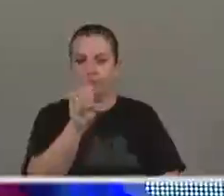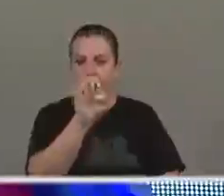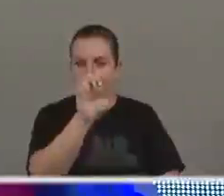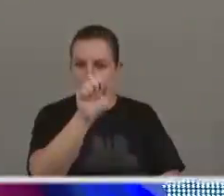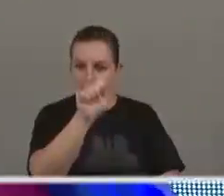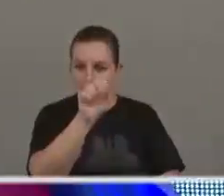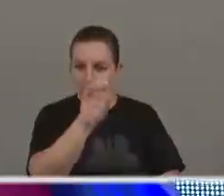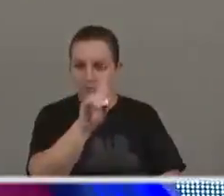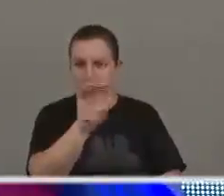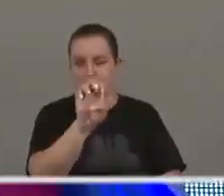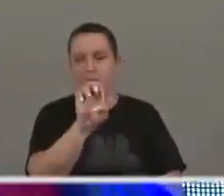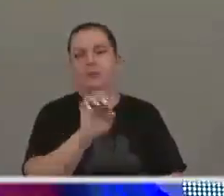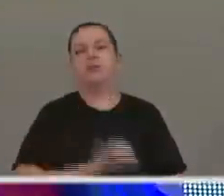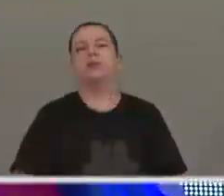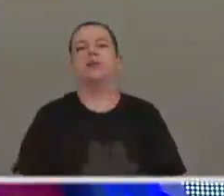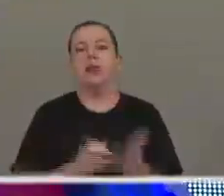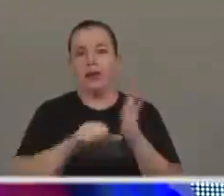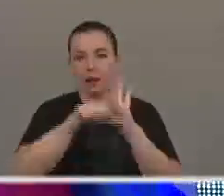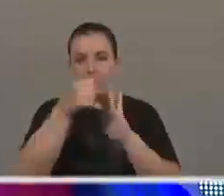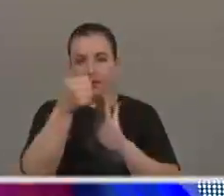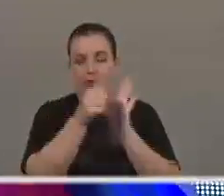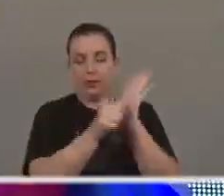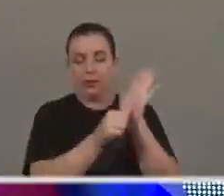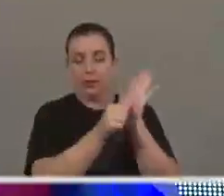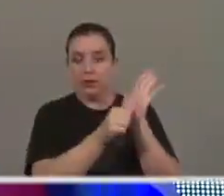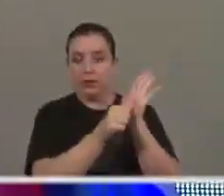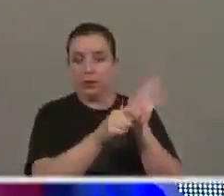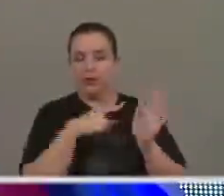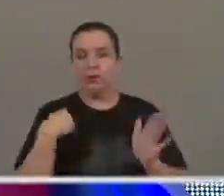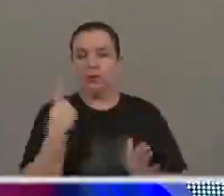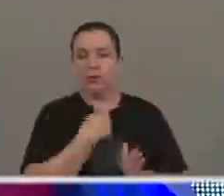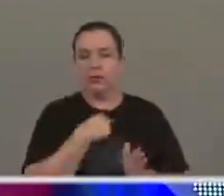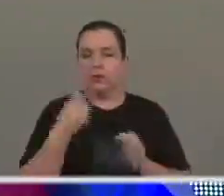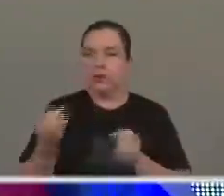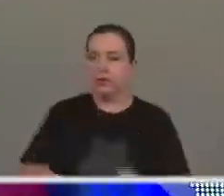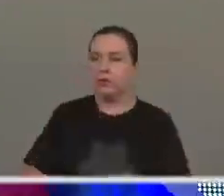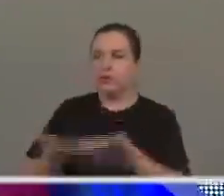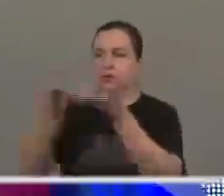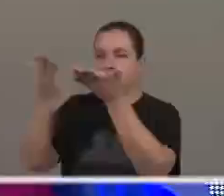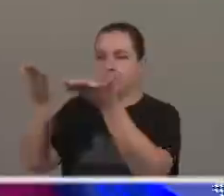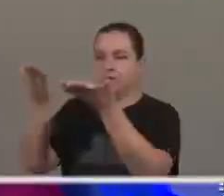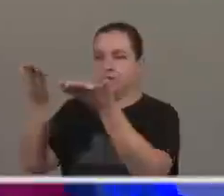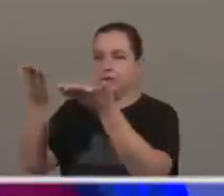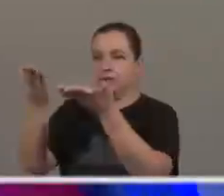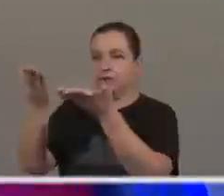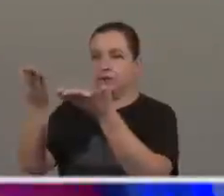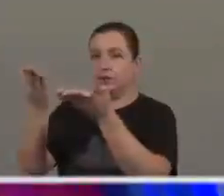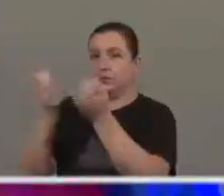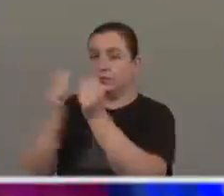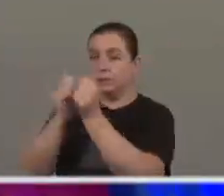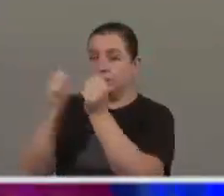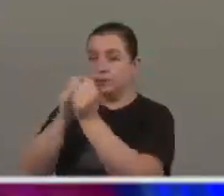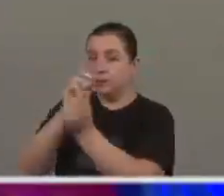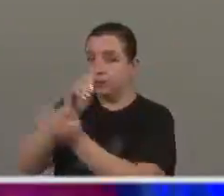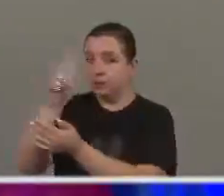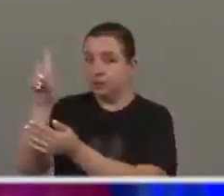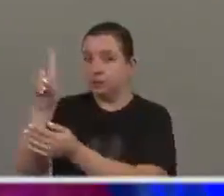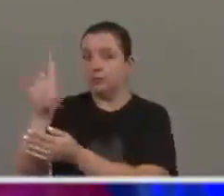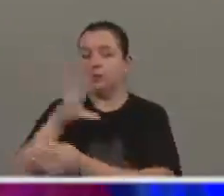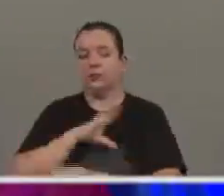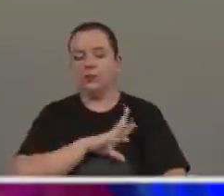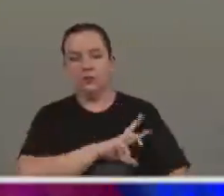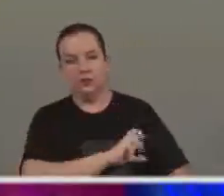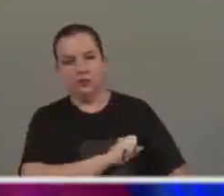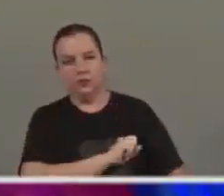aí que está, a primeira chaga que nós somos elevados e abre, é da caridade, amor